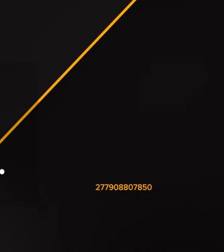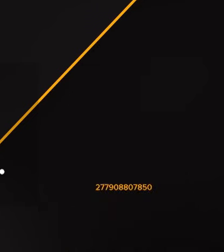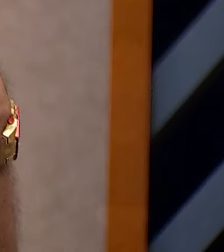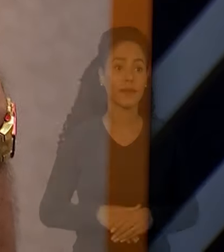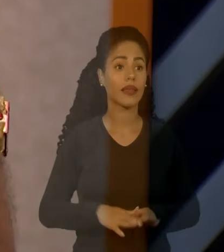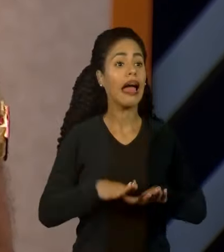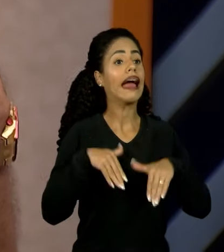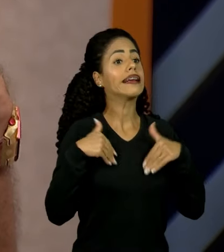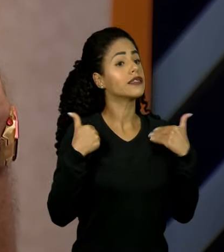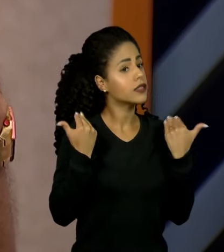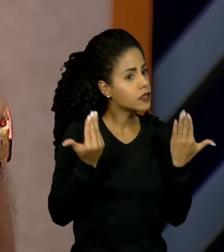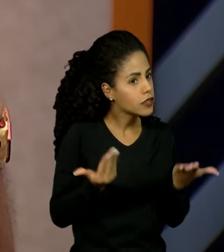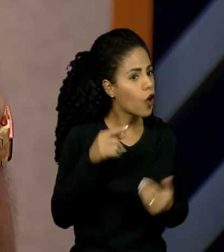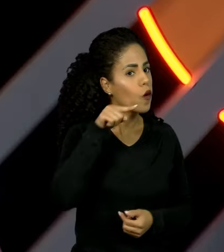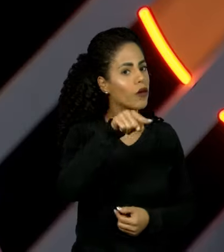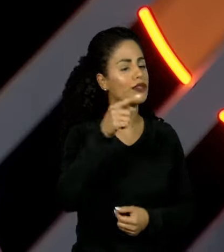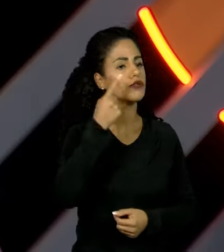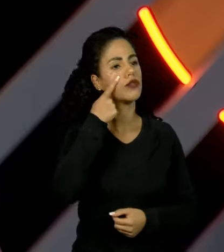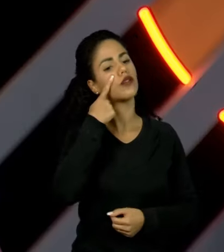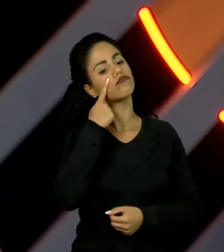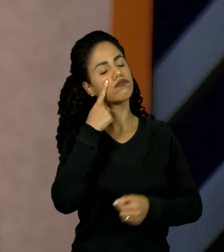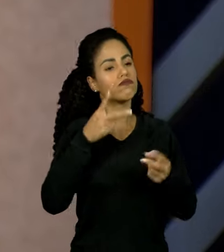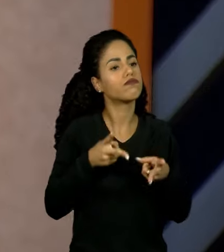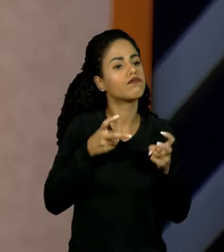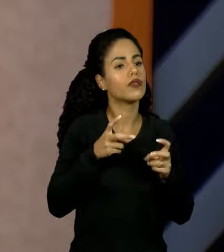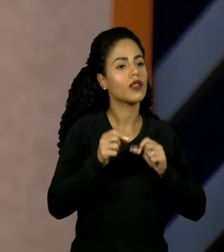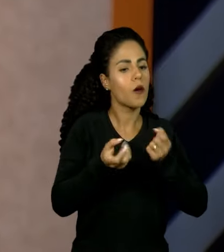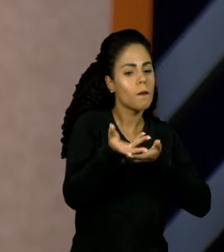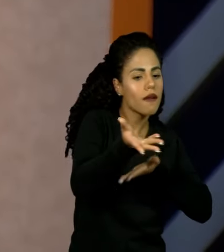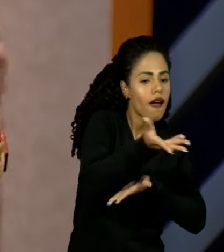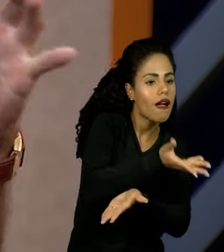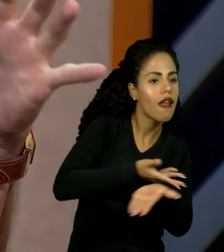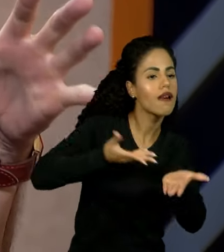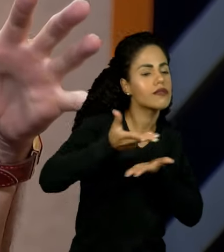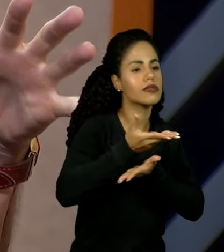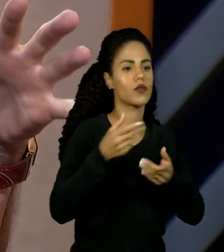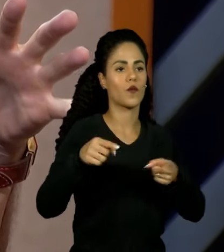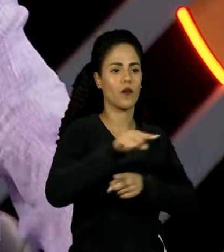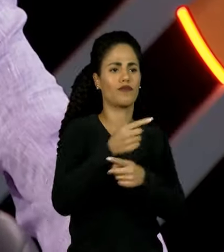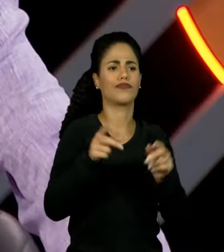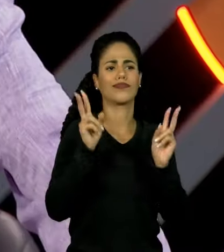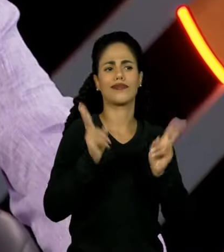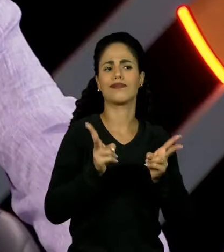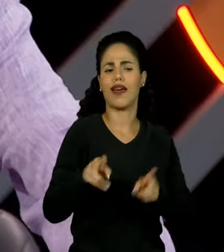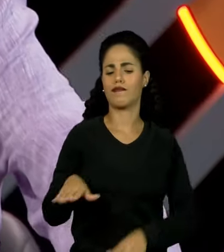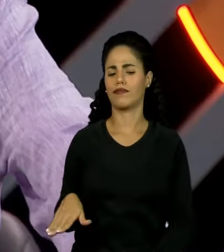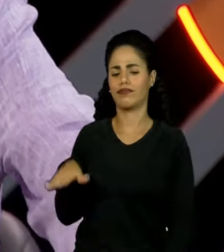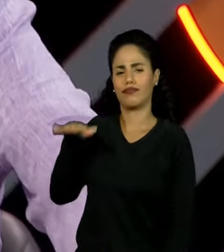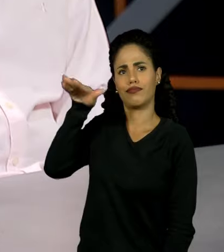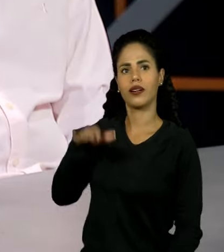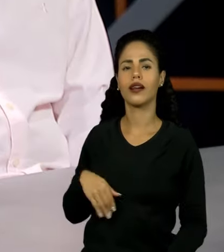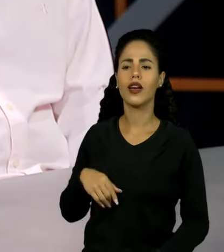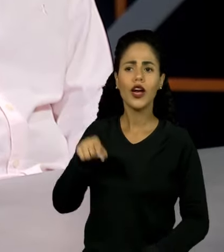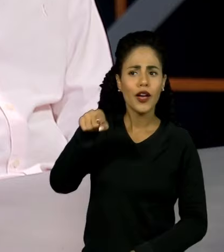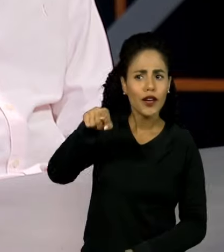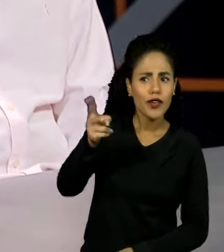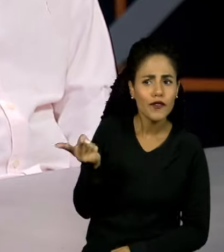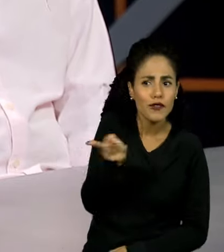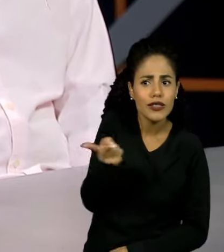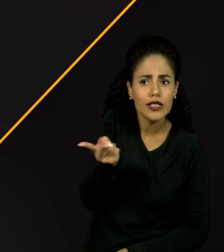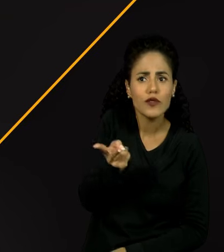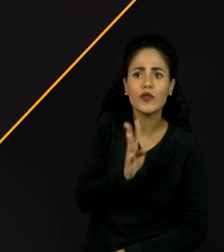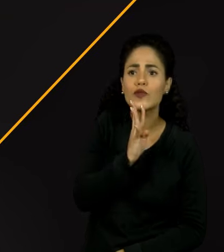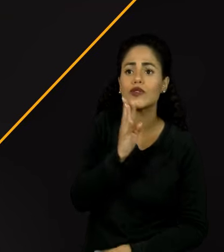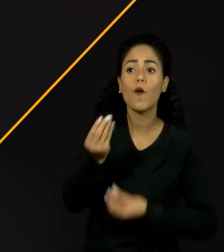Então, isso me fez se aproximar da música. Então eu entendo que essa relação com a música foi desde sempre. Como é que vocês se conheceram, Iberê?